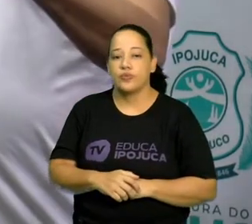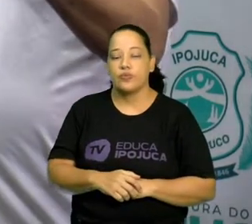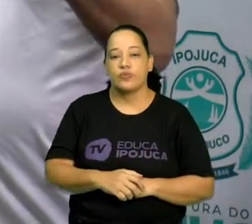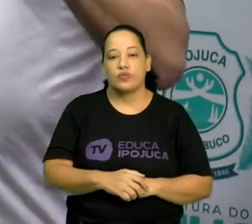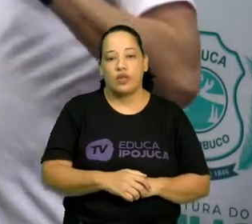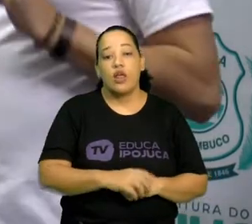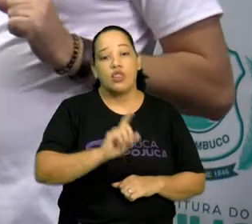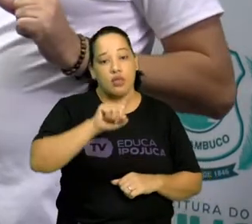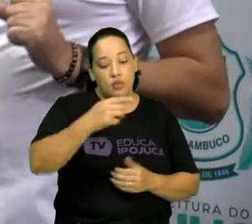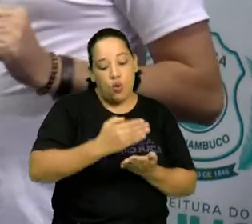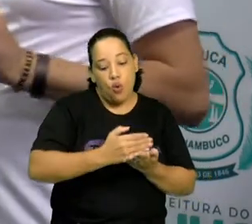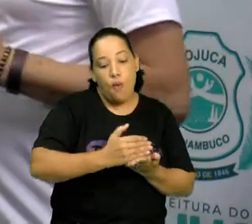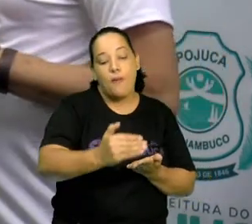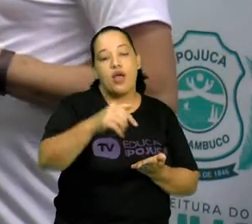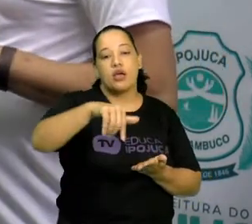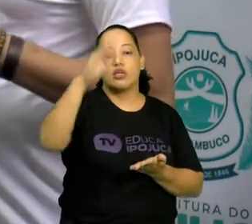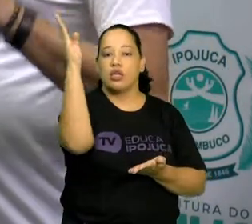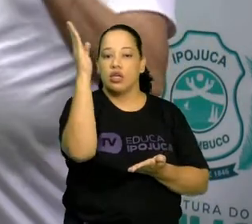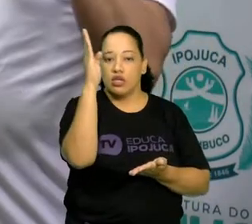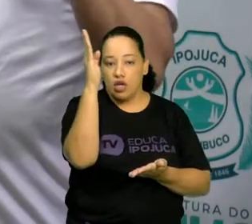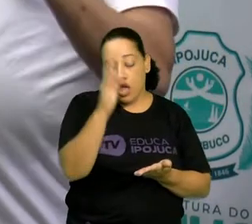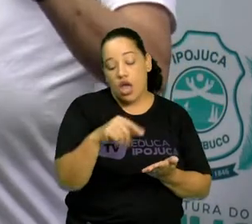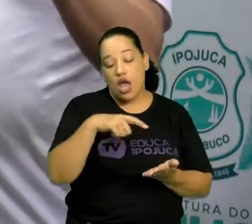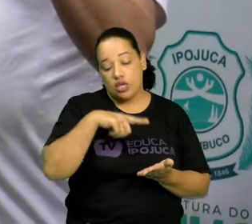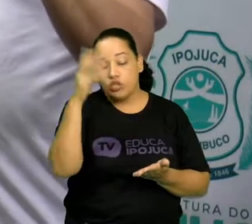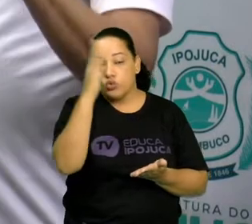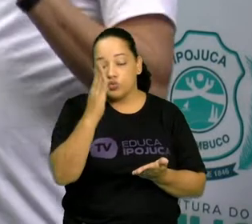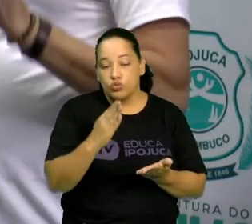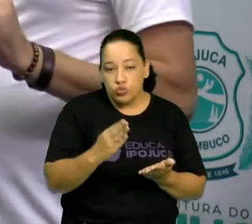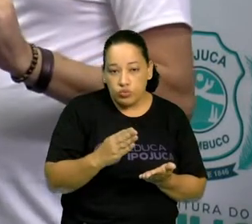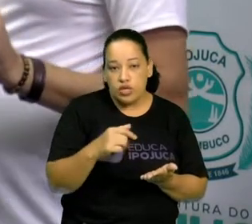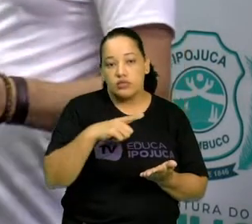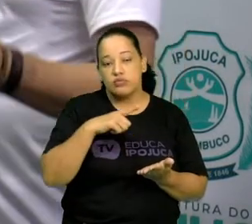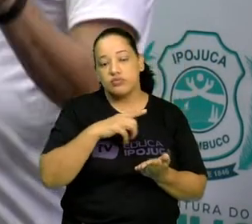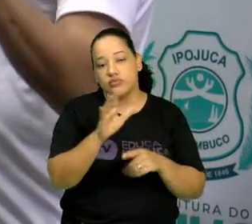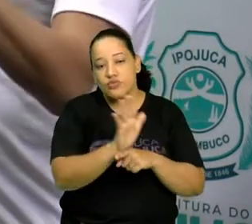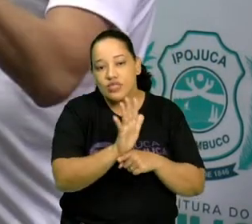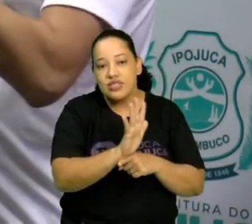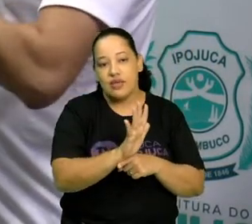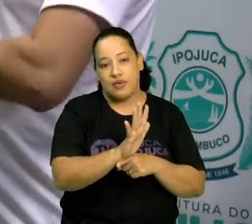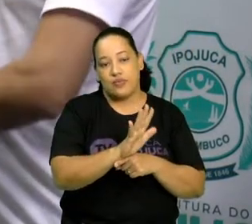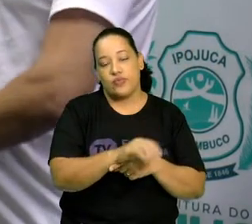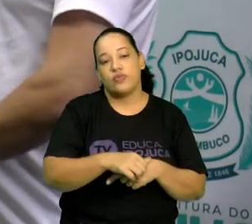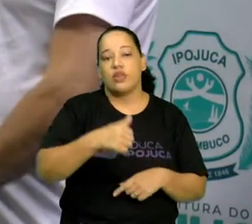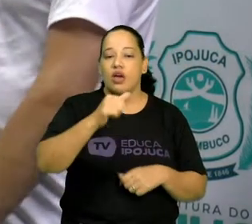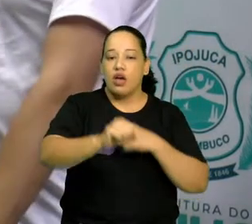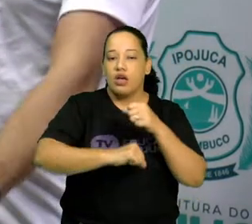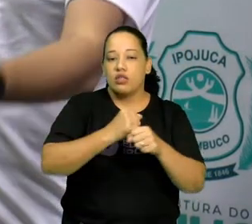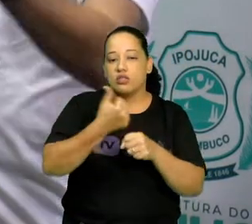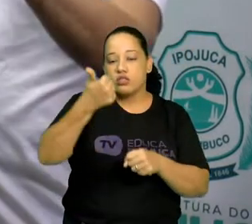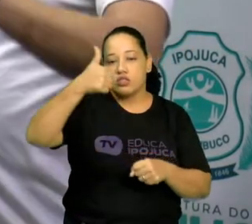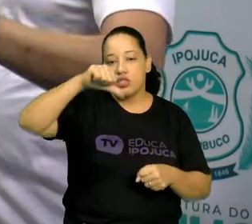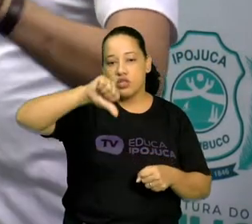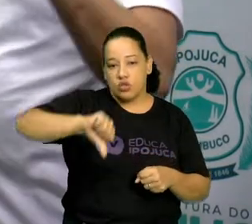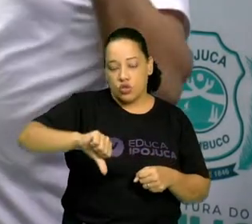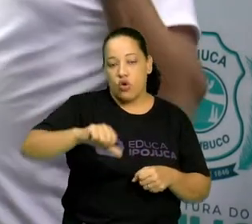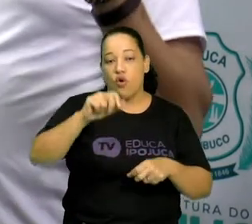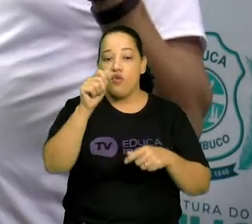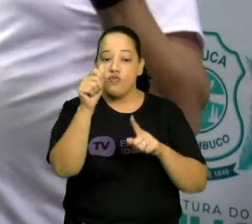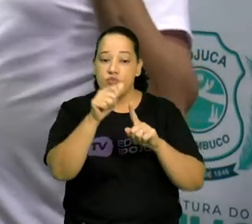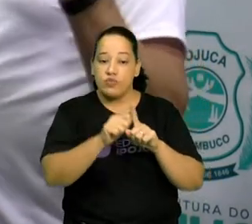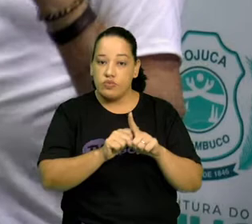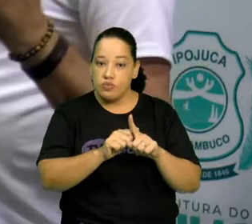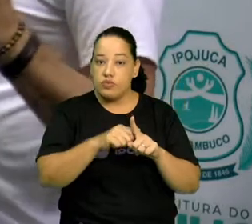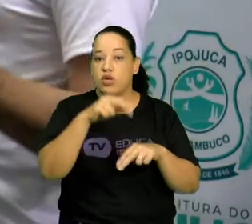Nasce o nosso cinema. No dia 19 de junho de 1898, os irmãos, esses